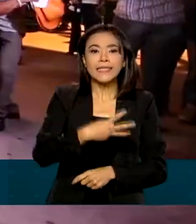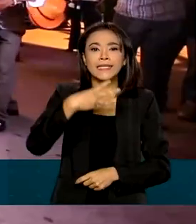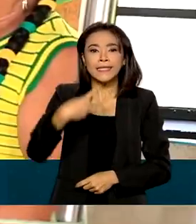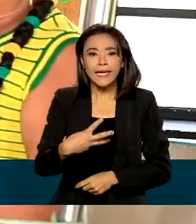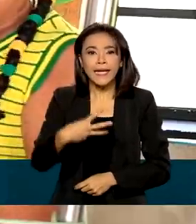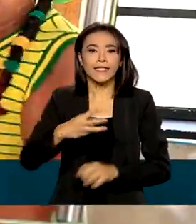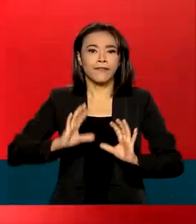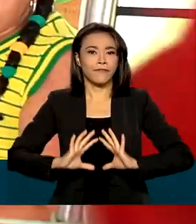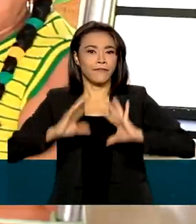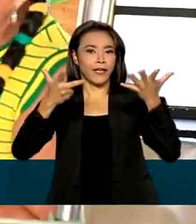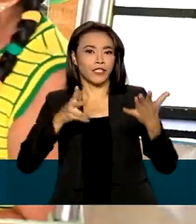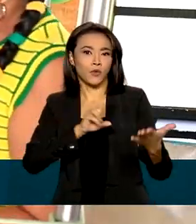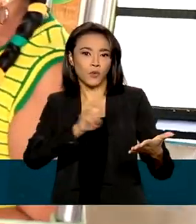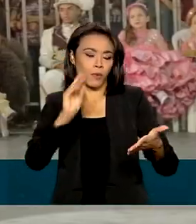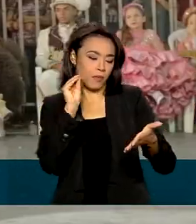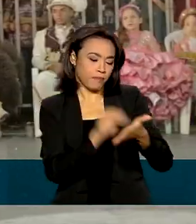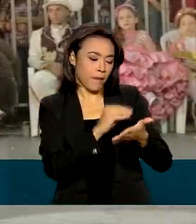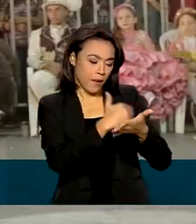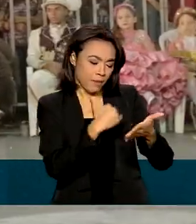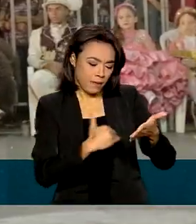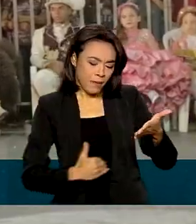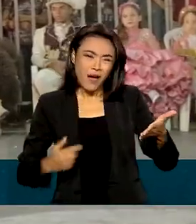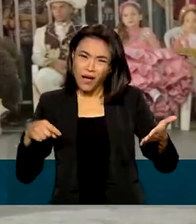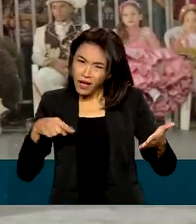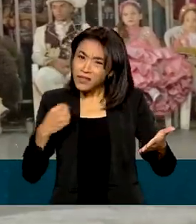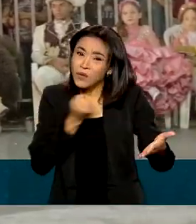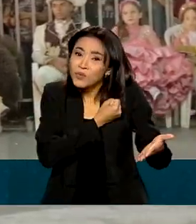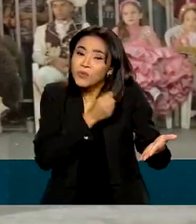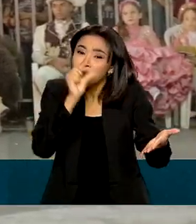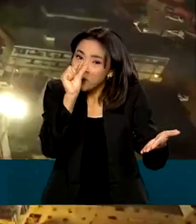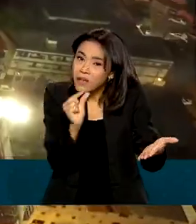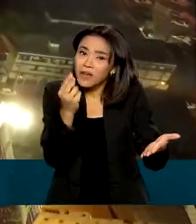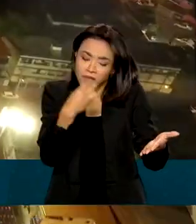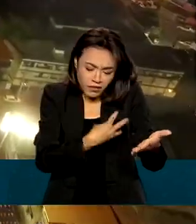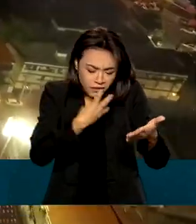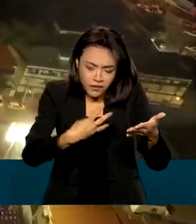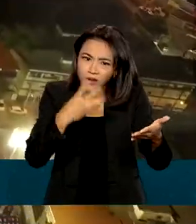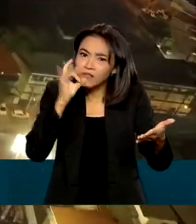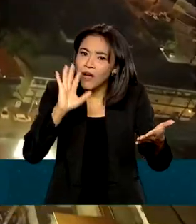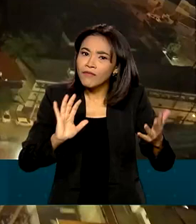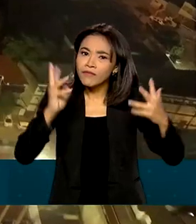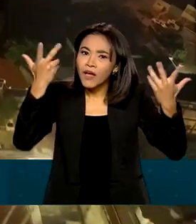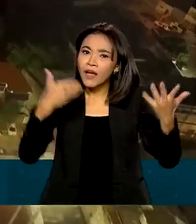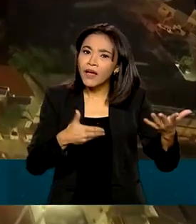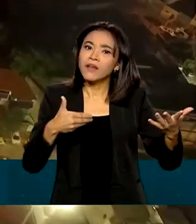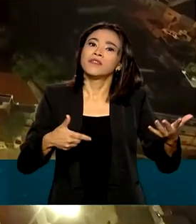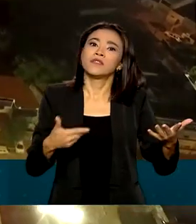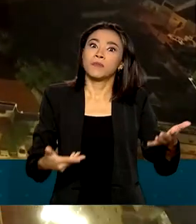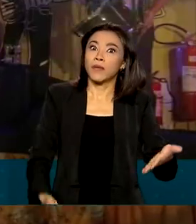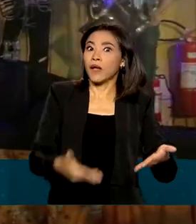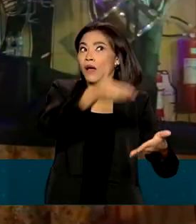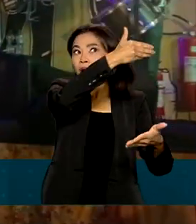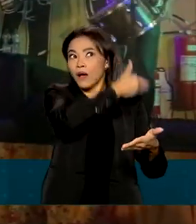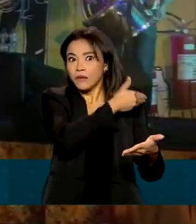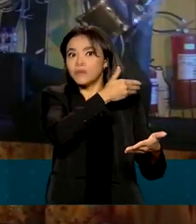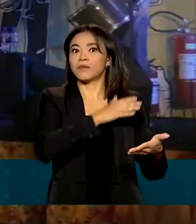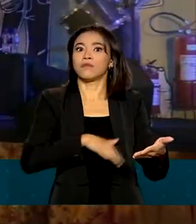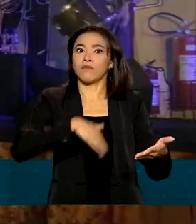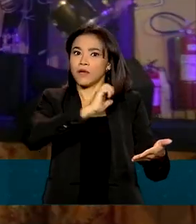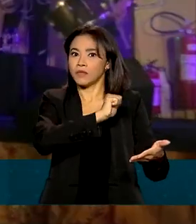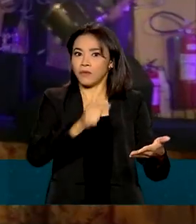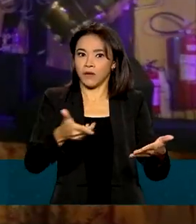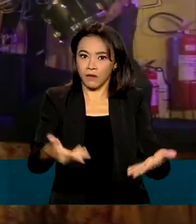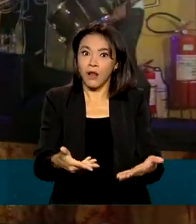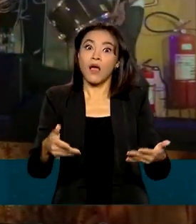cadastradas, um número ainda pequeno em relação aos registros realizados antes da pandemia. E ainda